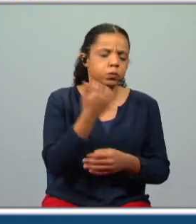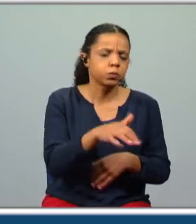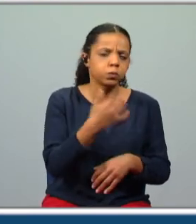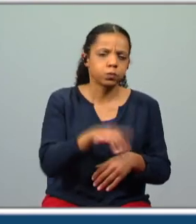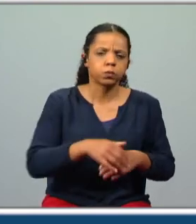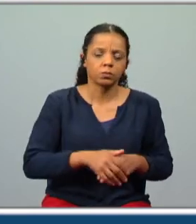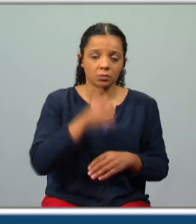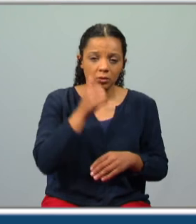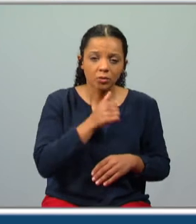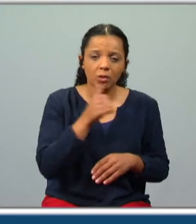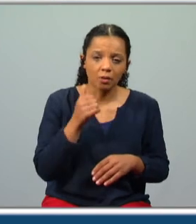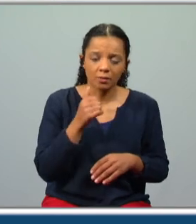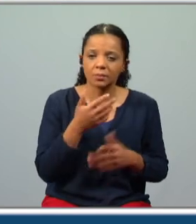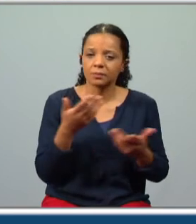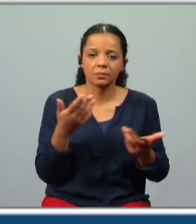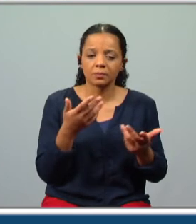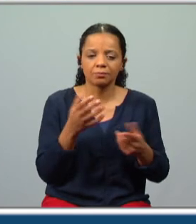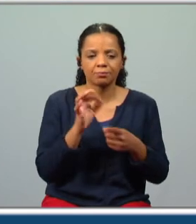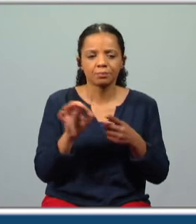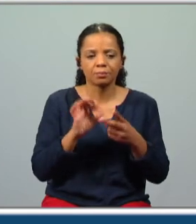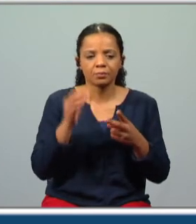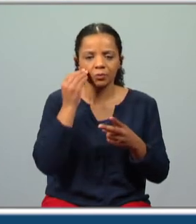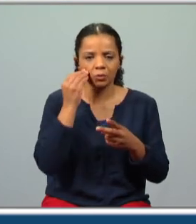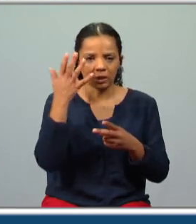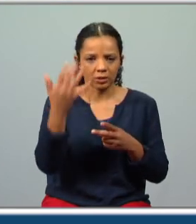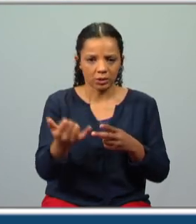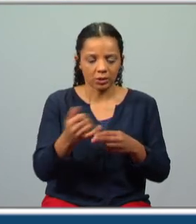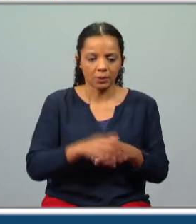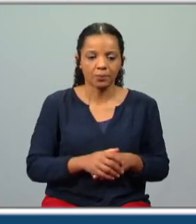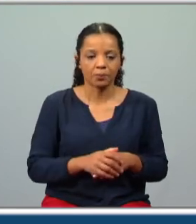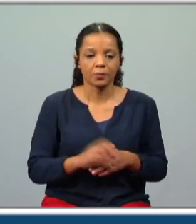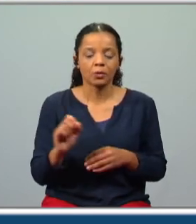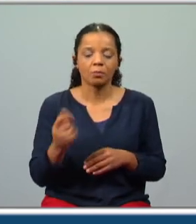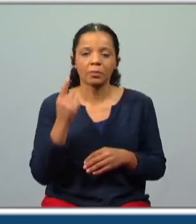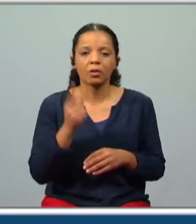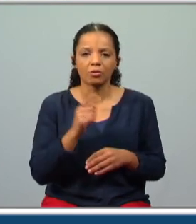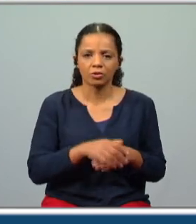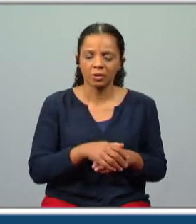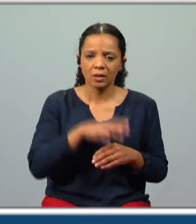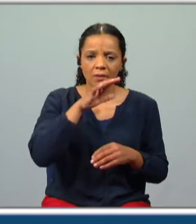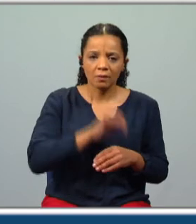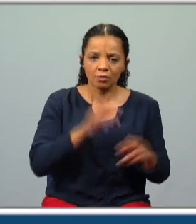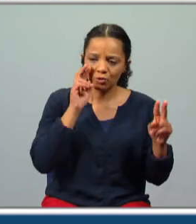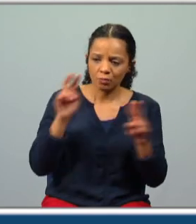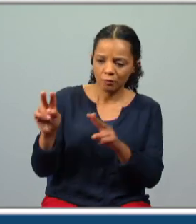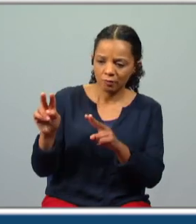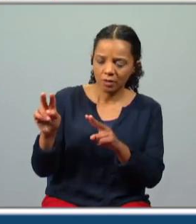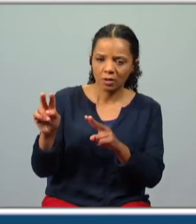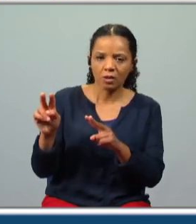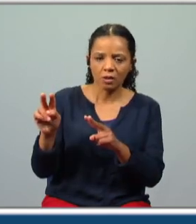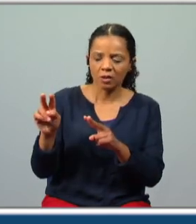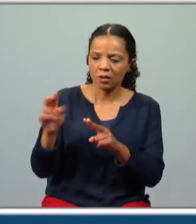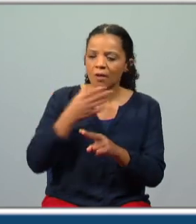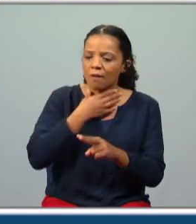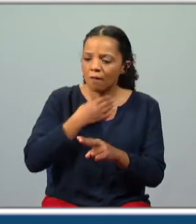e esse sofrimento é então descrito a seguir o primeiro dos sofrimentos é verem morrer os filhos de fome portanto não conseguimos